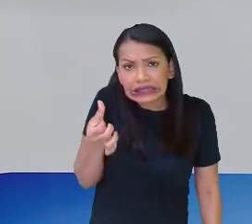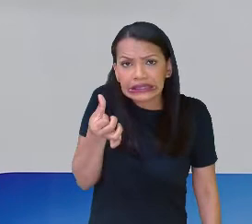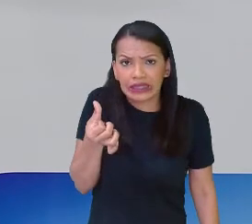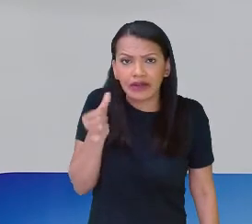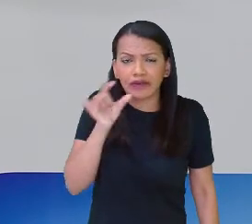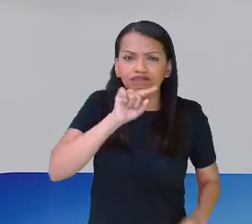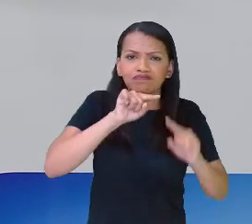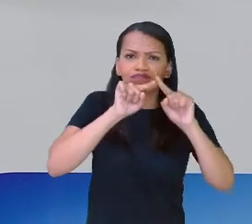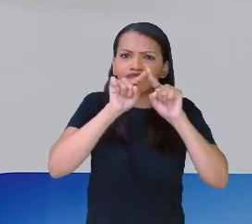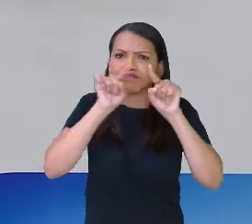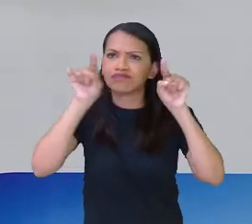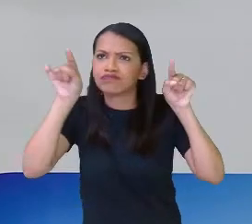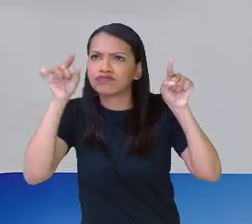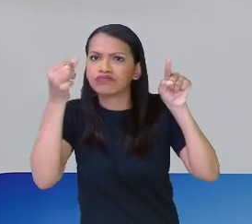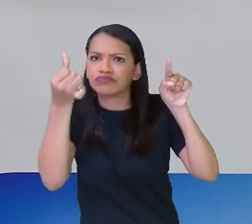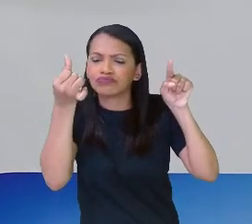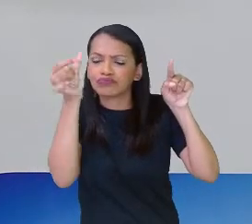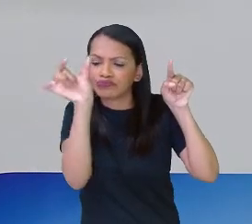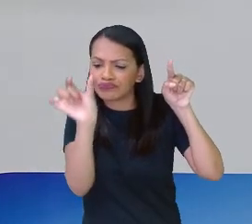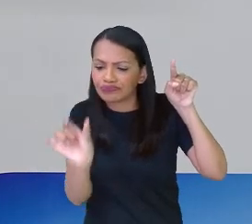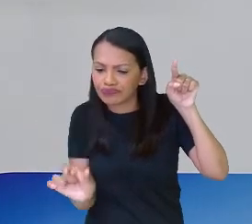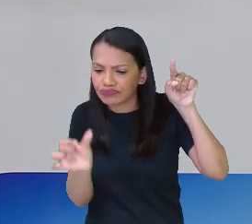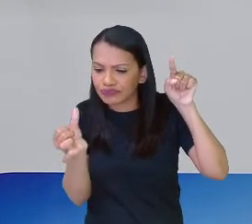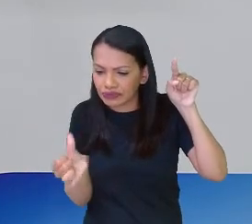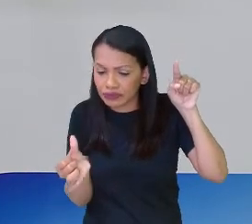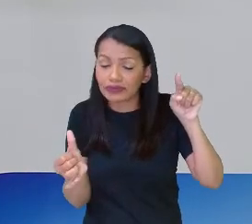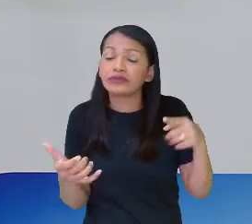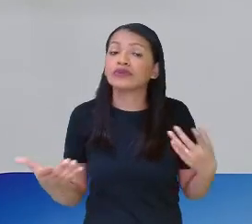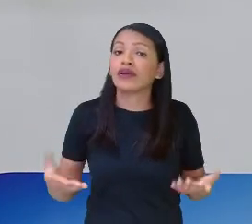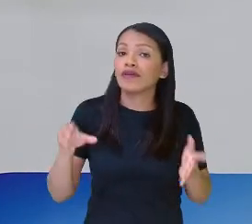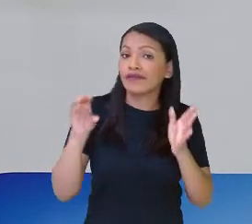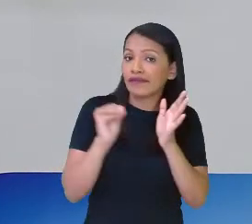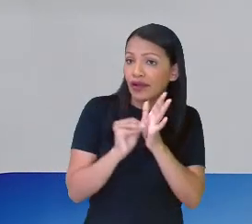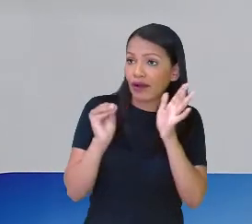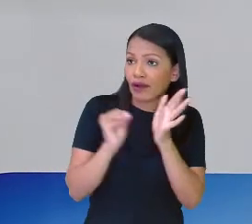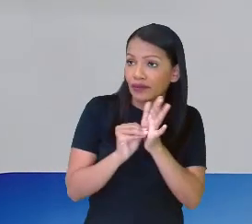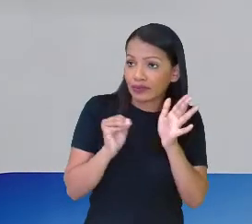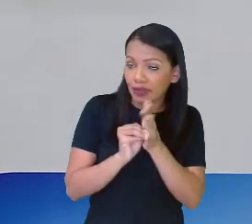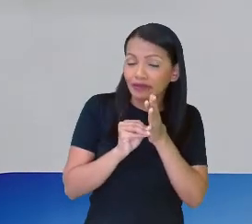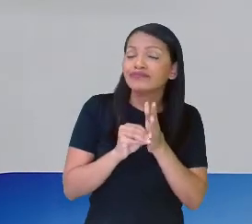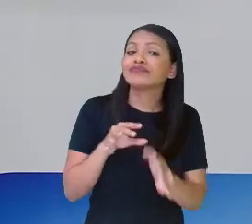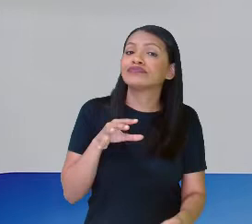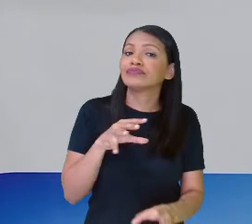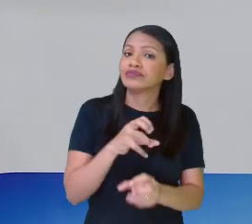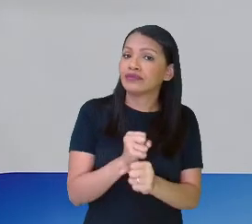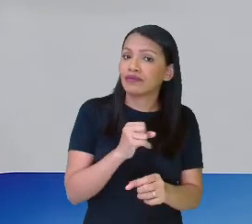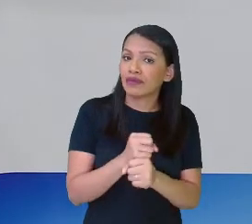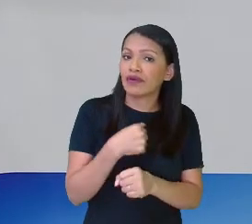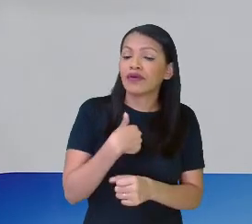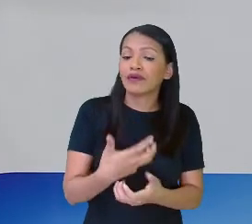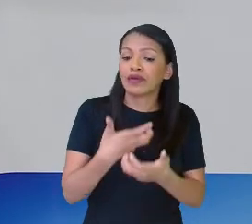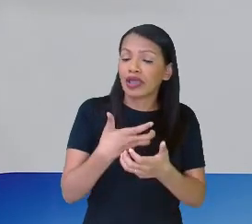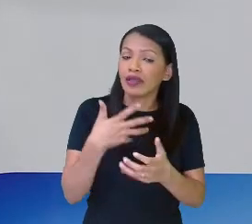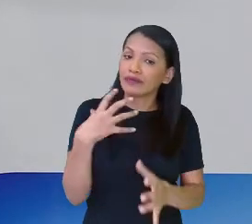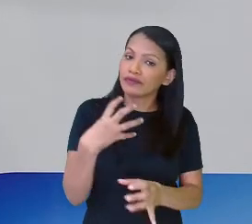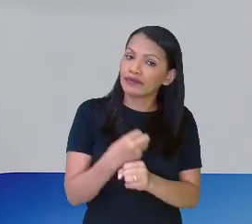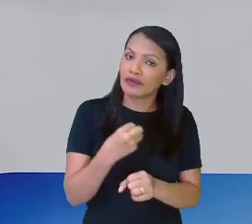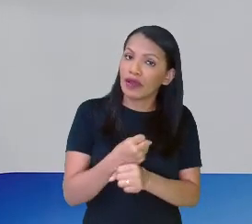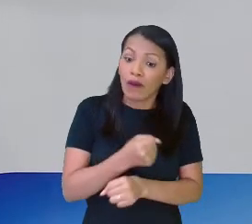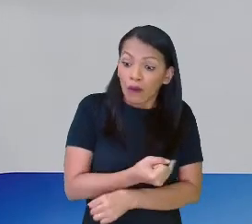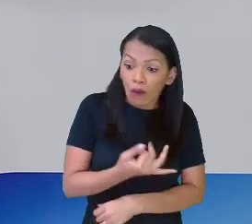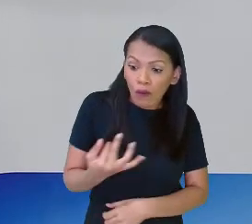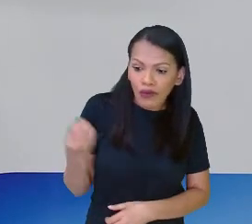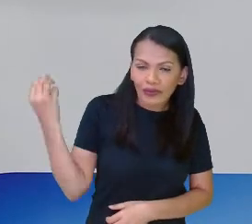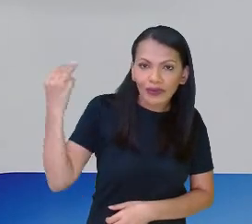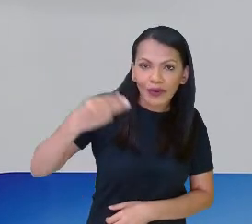E está faltando essa parte de dentro para ele completar. É essa parte que eu quero calcular. Quantos metros